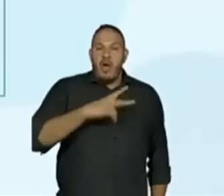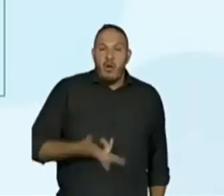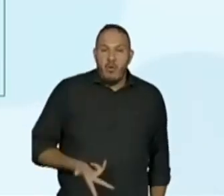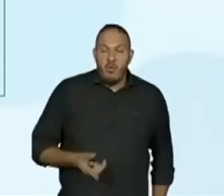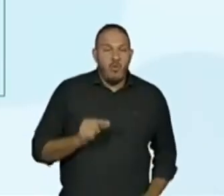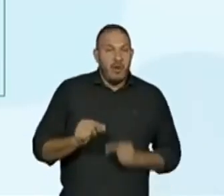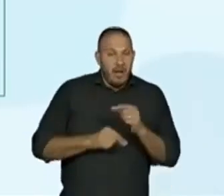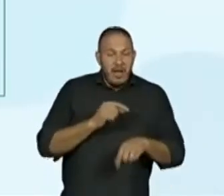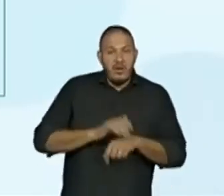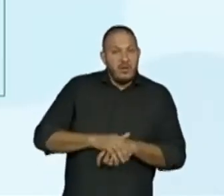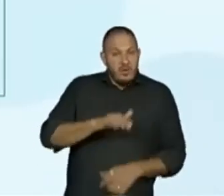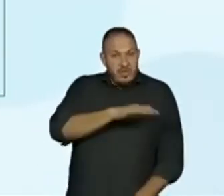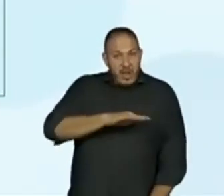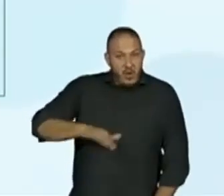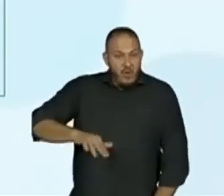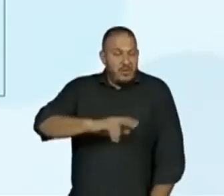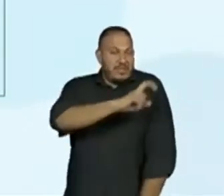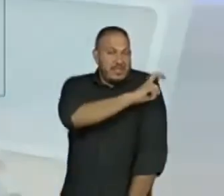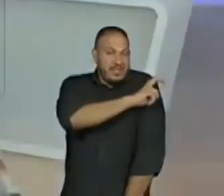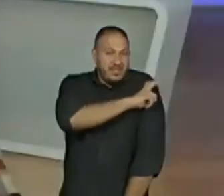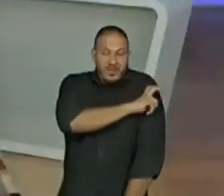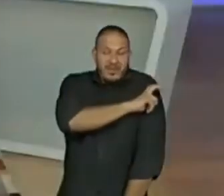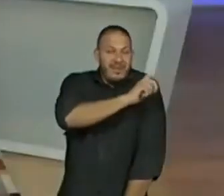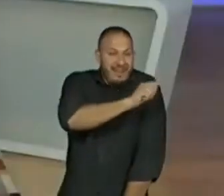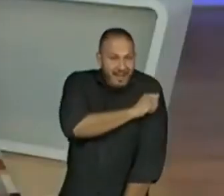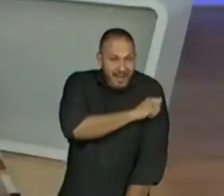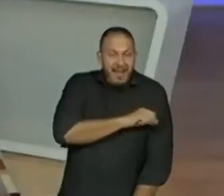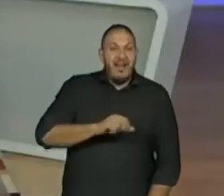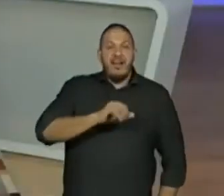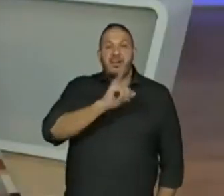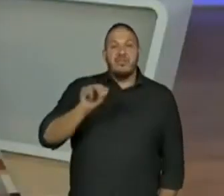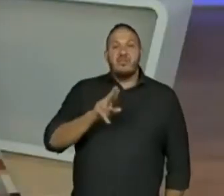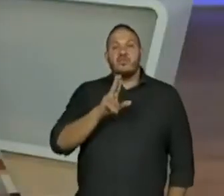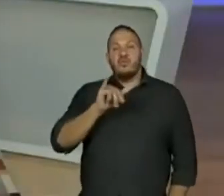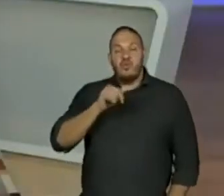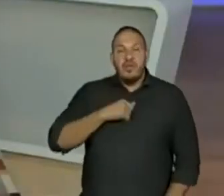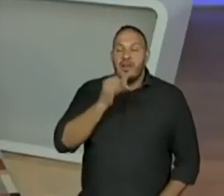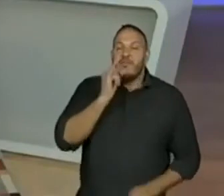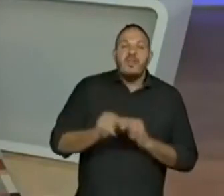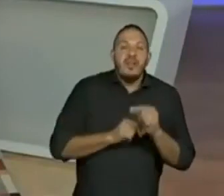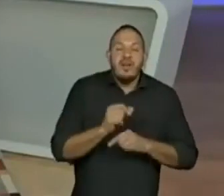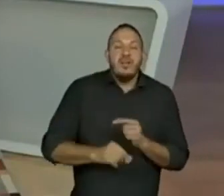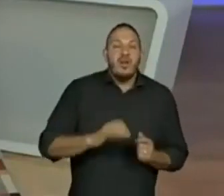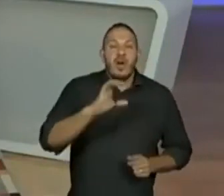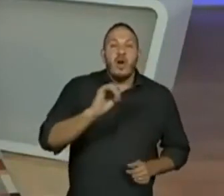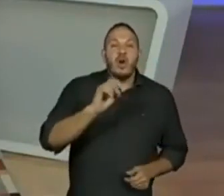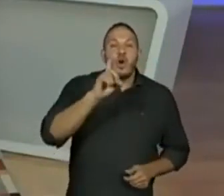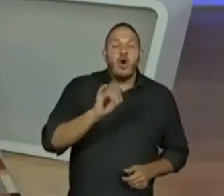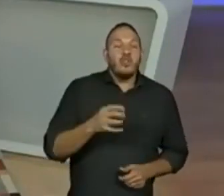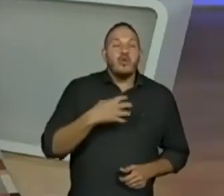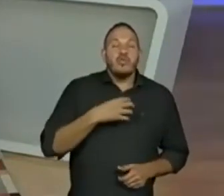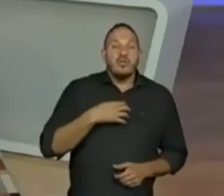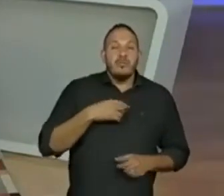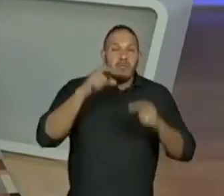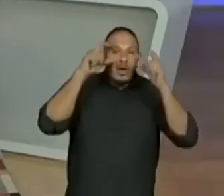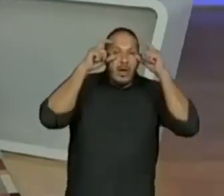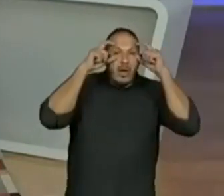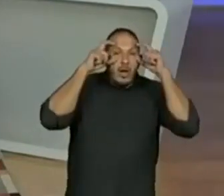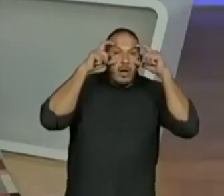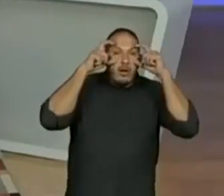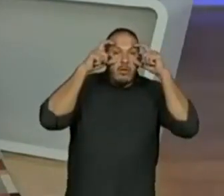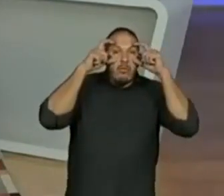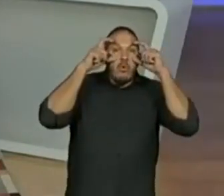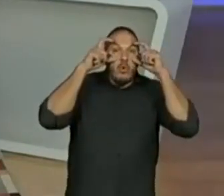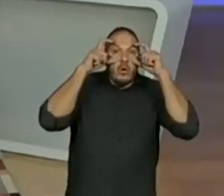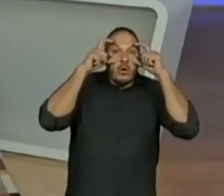do quinto ano A, do Júlia Amália, colocou que mocho é um tipo de coruja. E o coxo, aluno